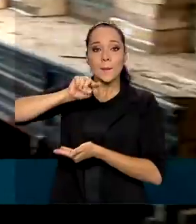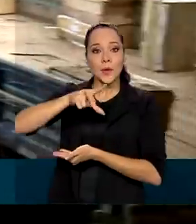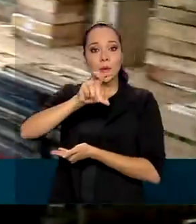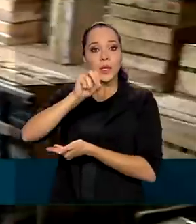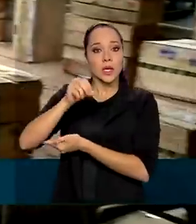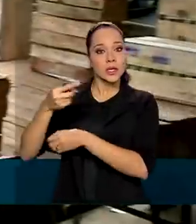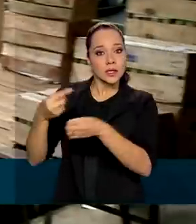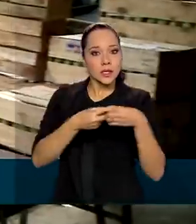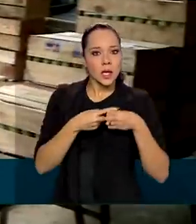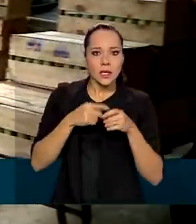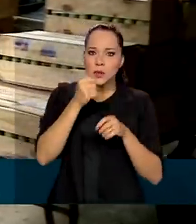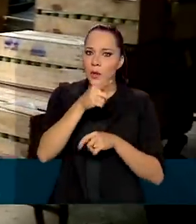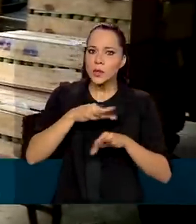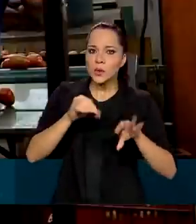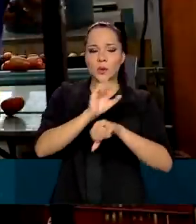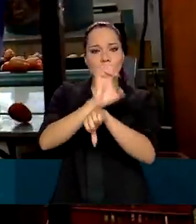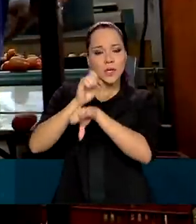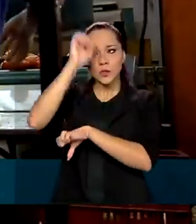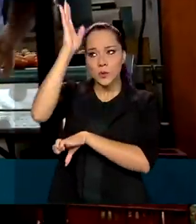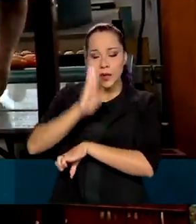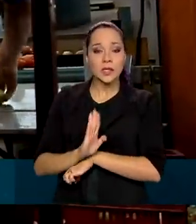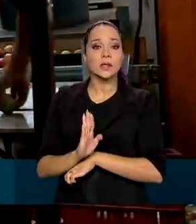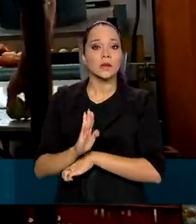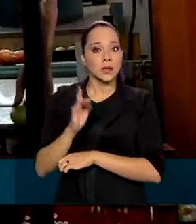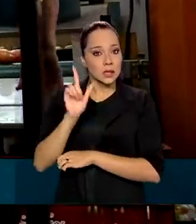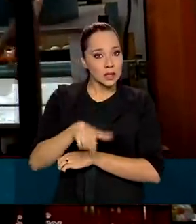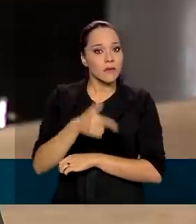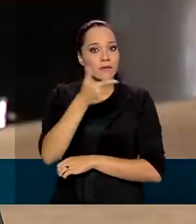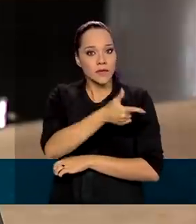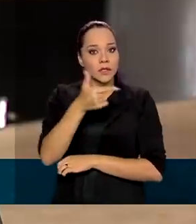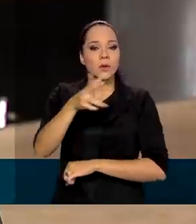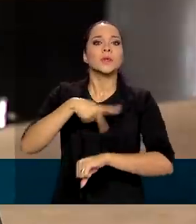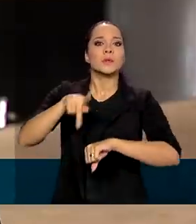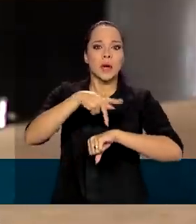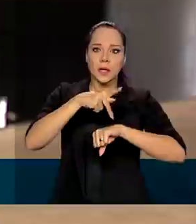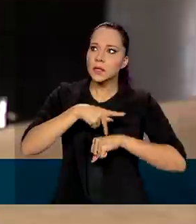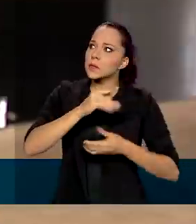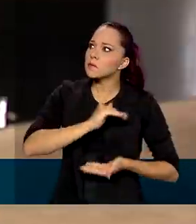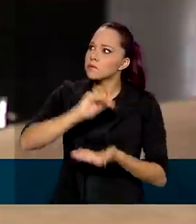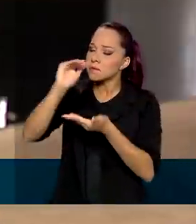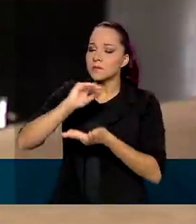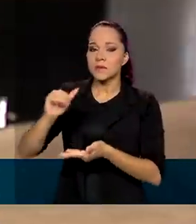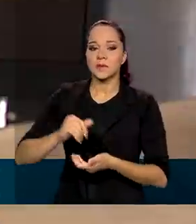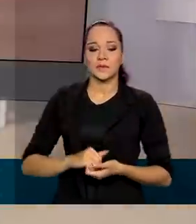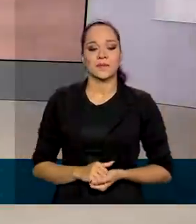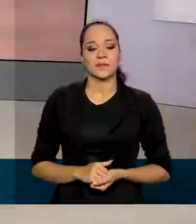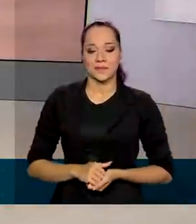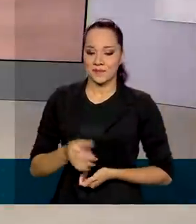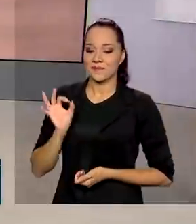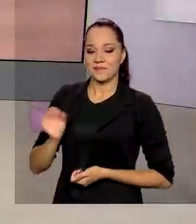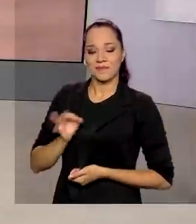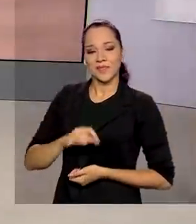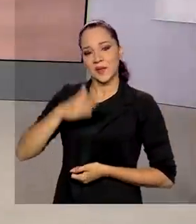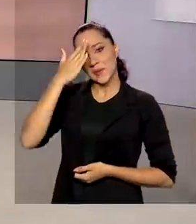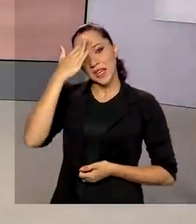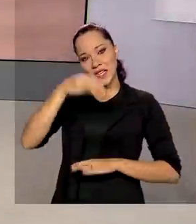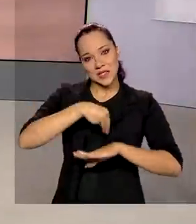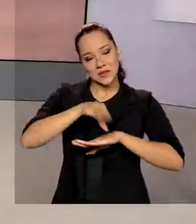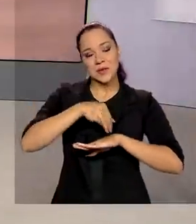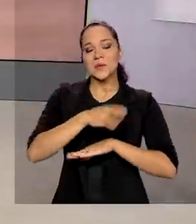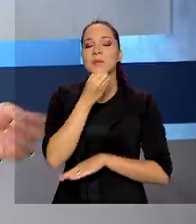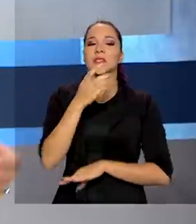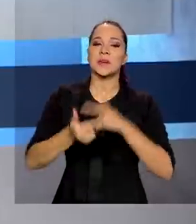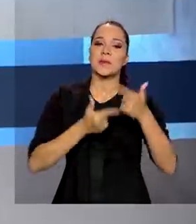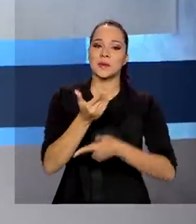quase todos os estados do Brasil e chegam a 22 países, Renata. Tá certo, Márcia. Obrigada pelas suas informações. Bom